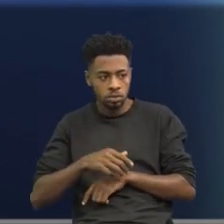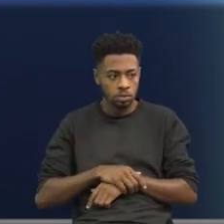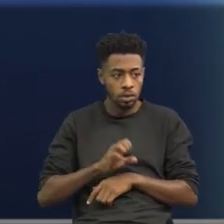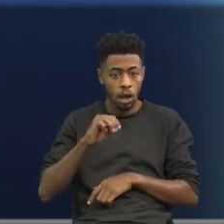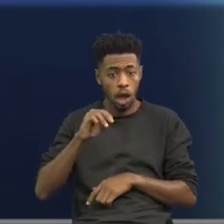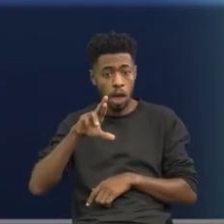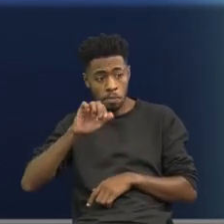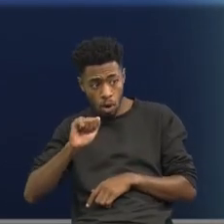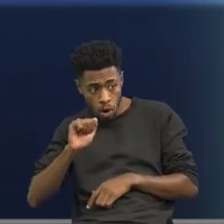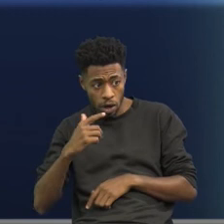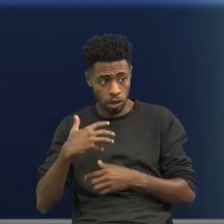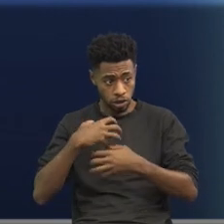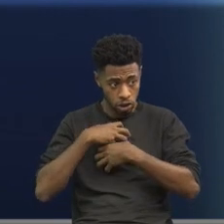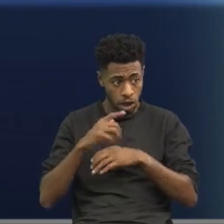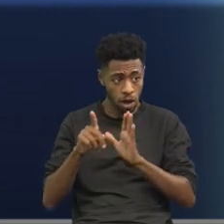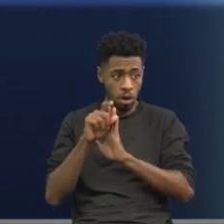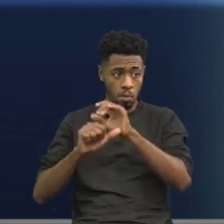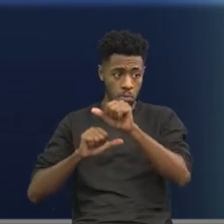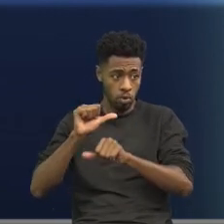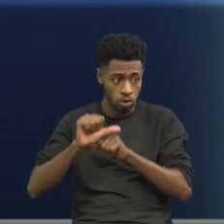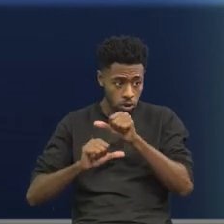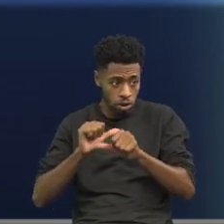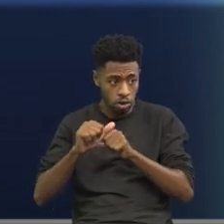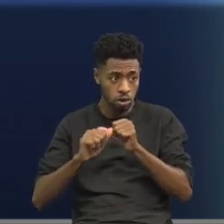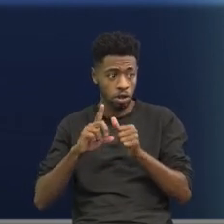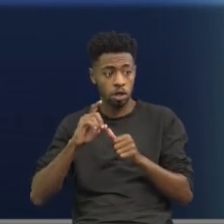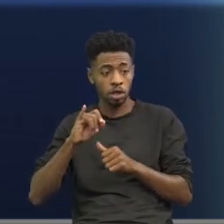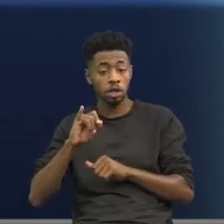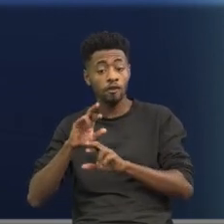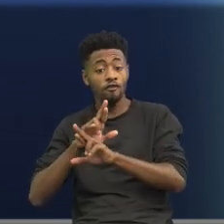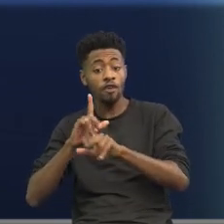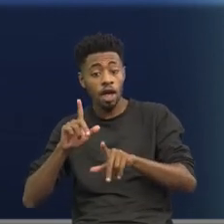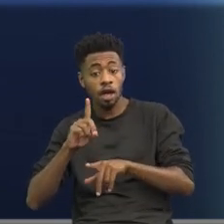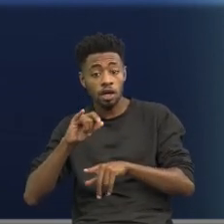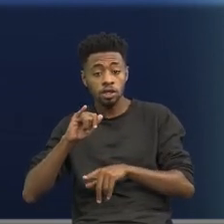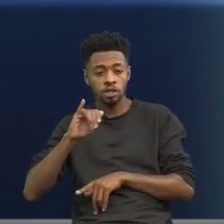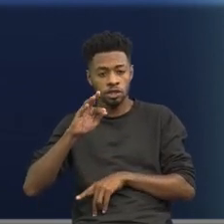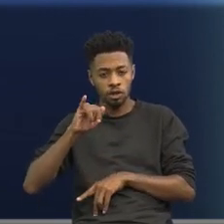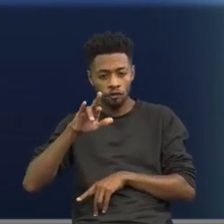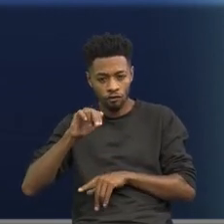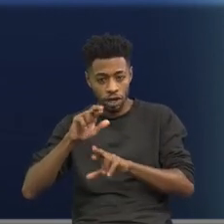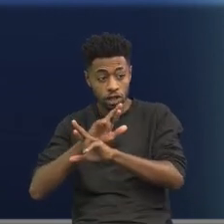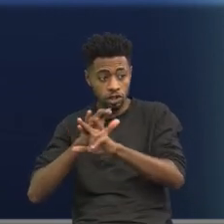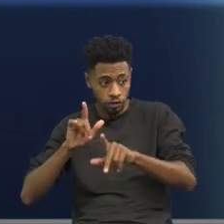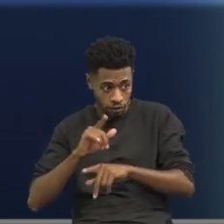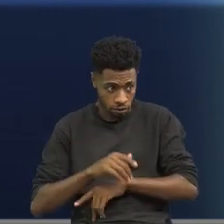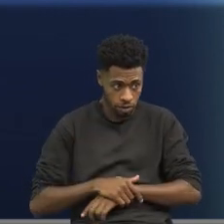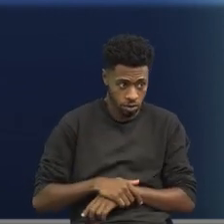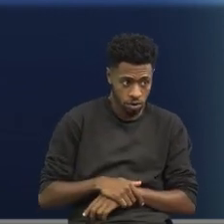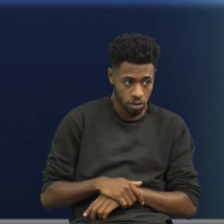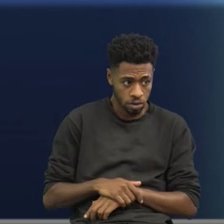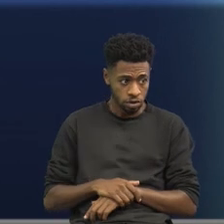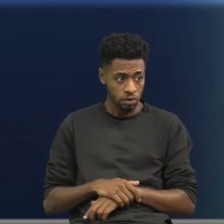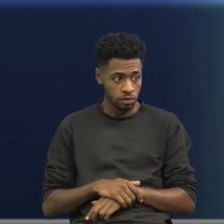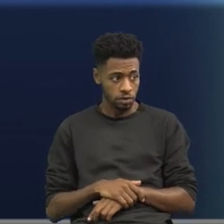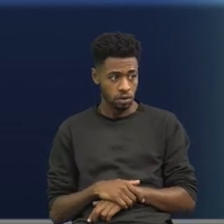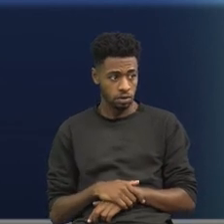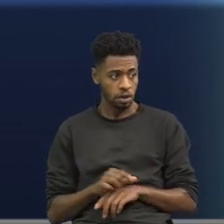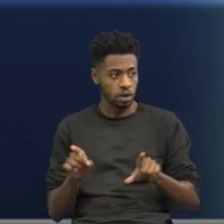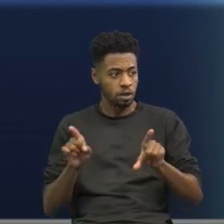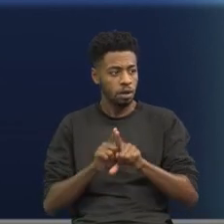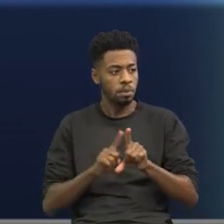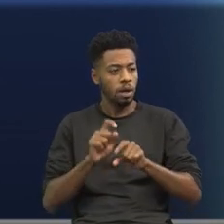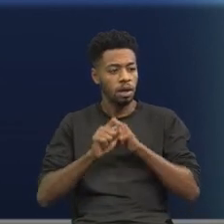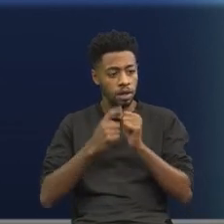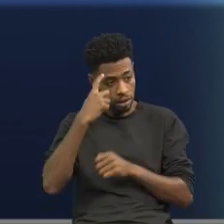a forma da mudança difira inteiramente. O trecho sublinhado